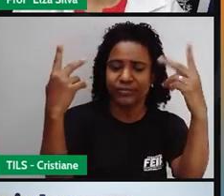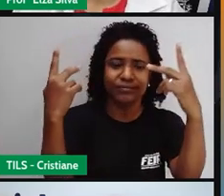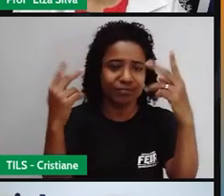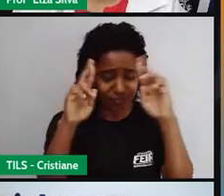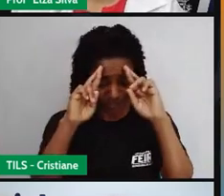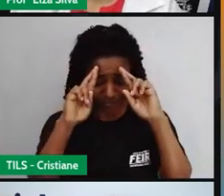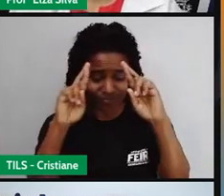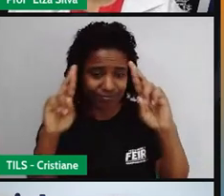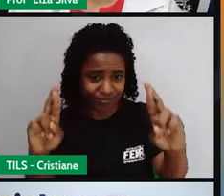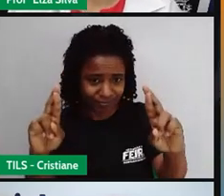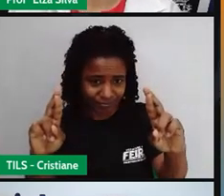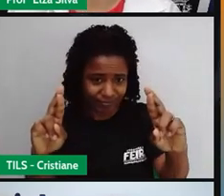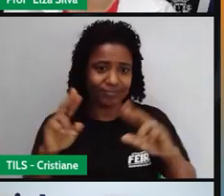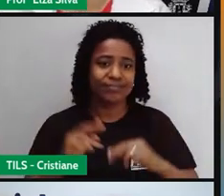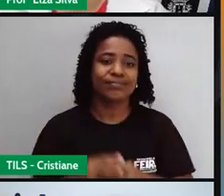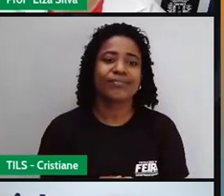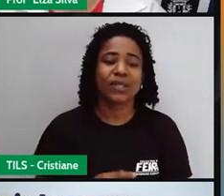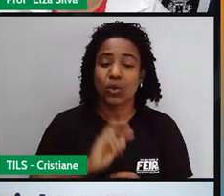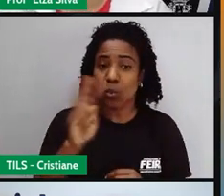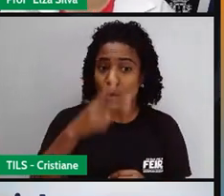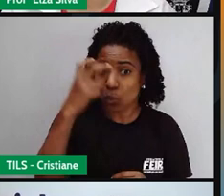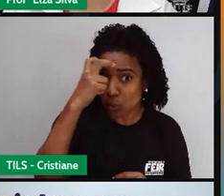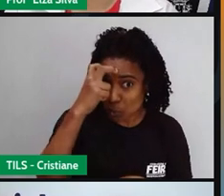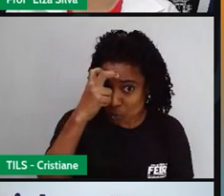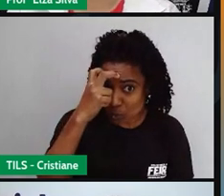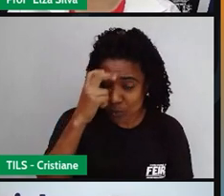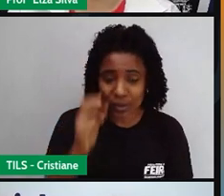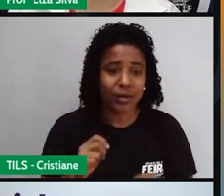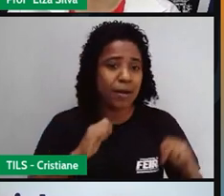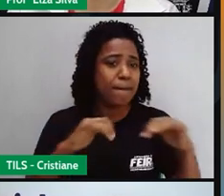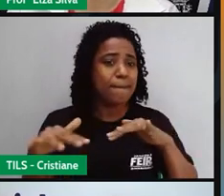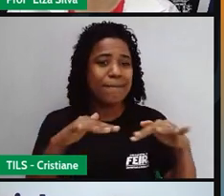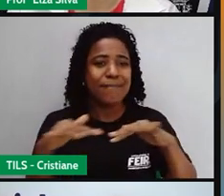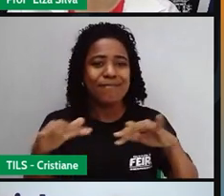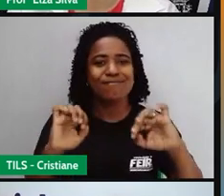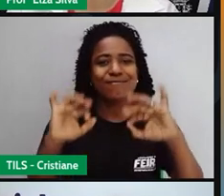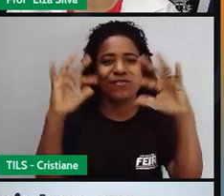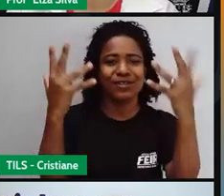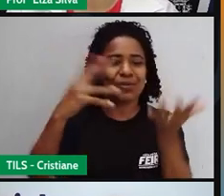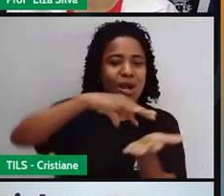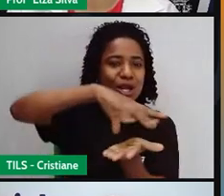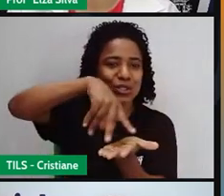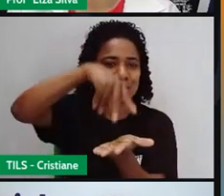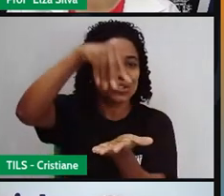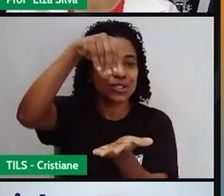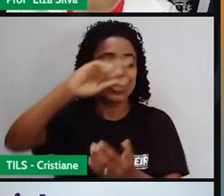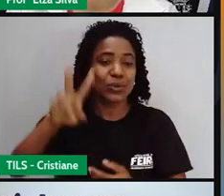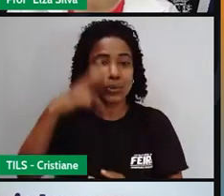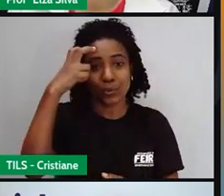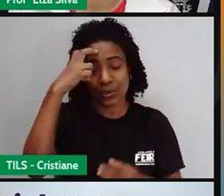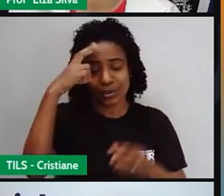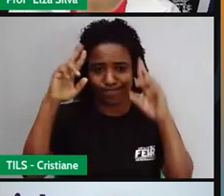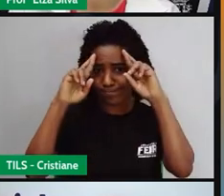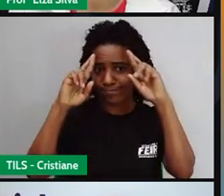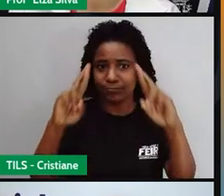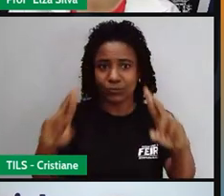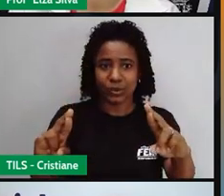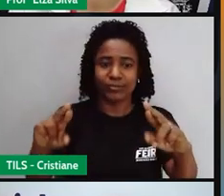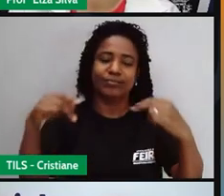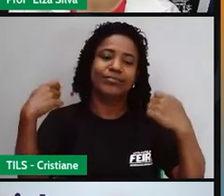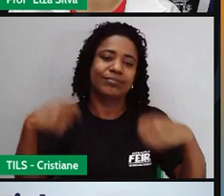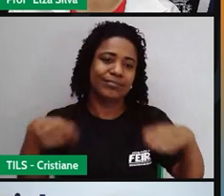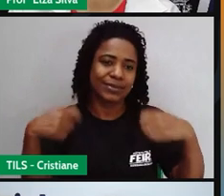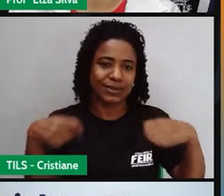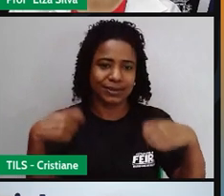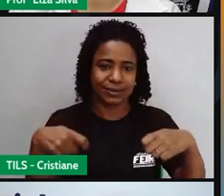povos, diferentes culturas, diferentes manifestações artísticas, culturais. Então, o respeito é muito